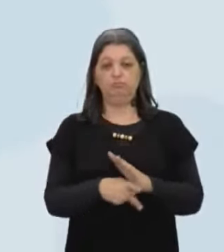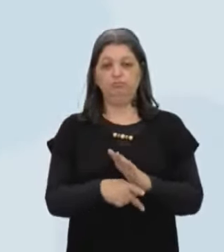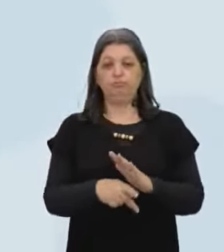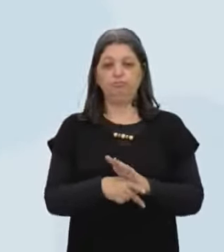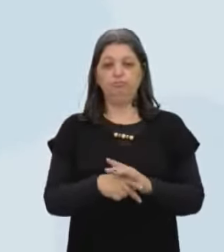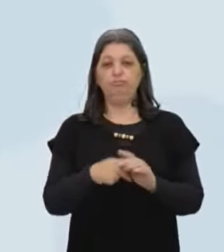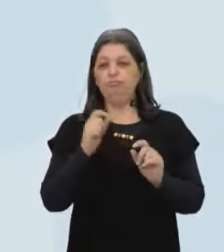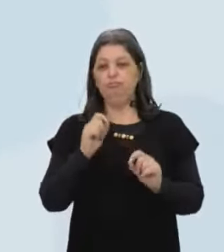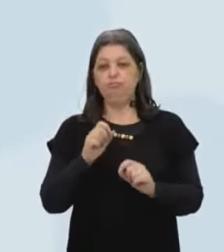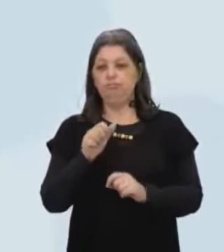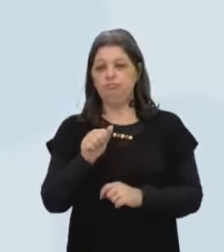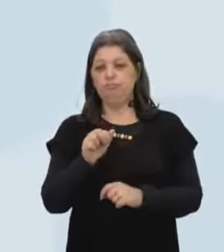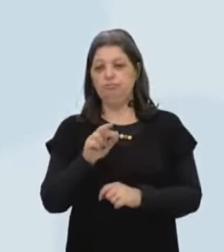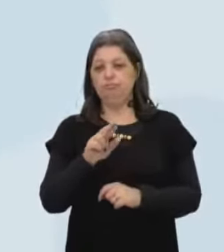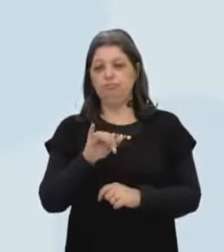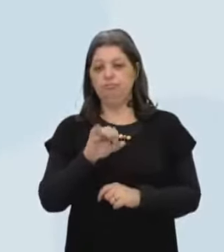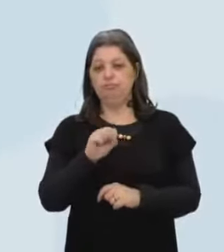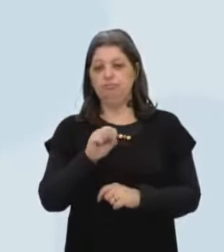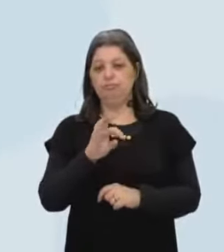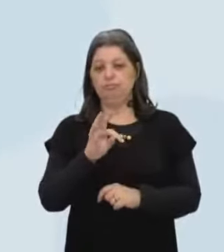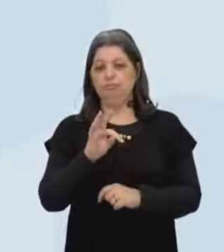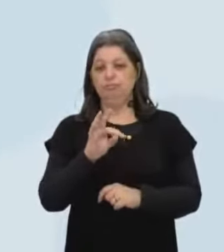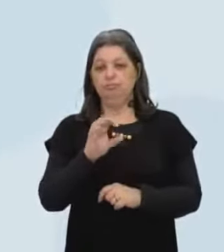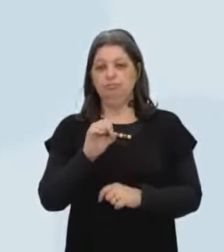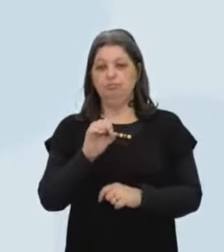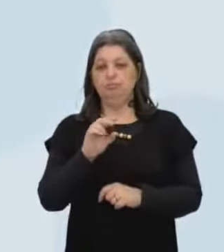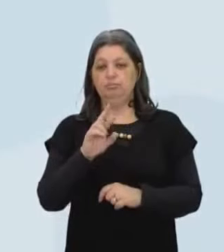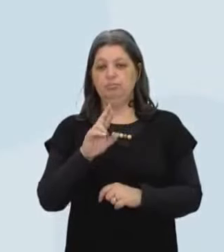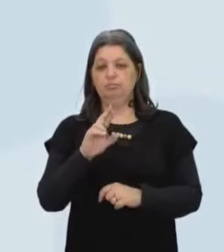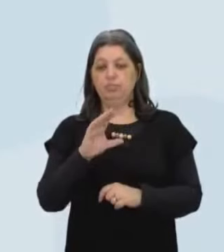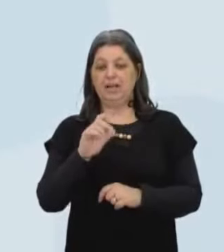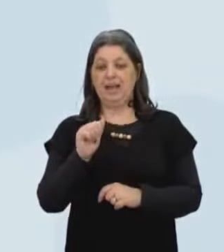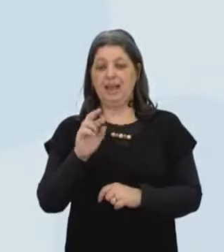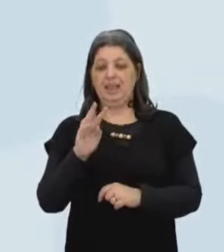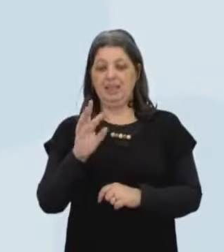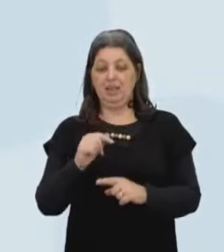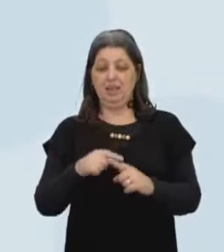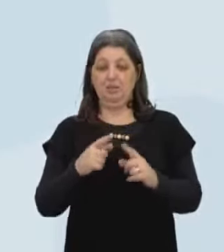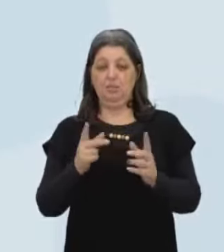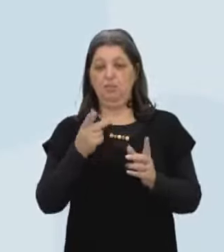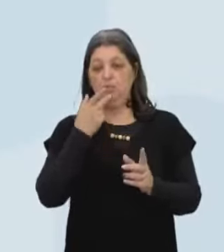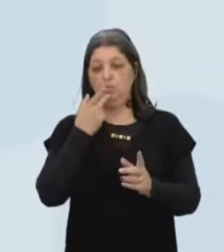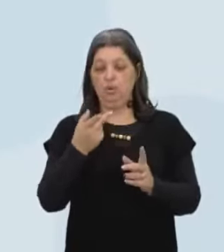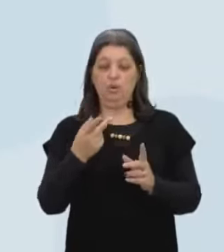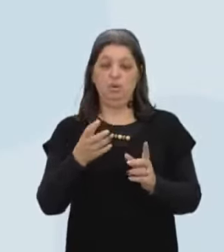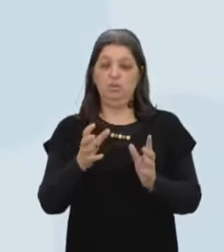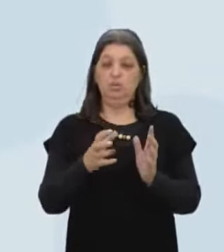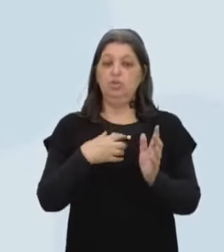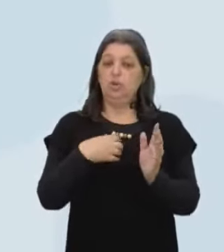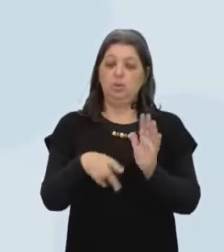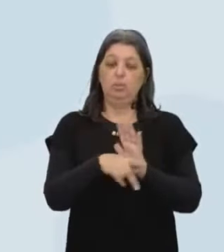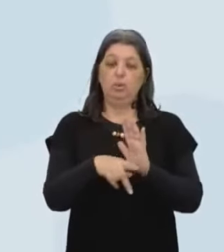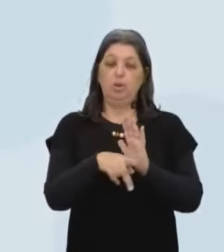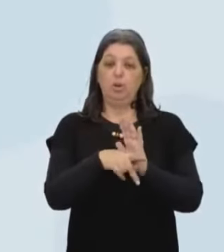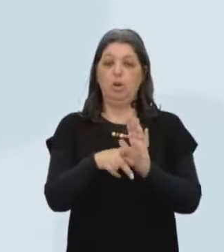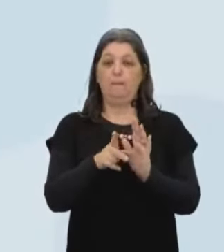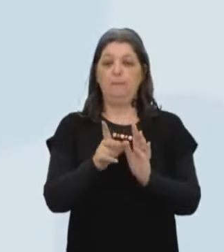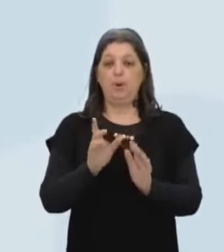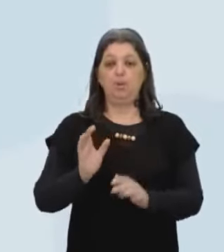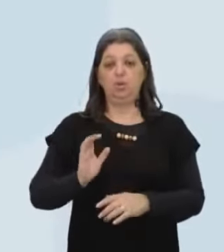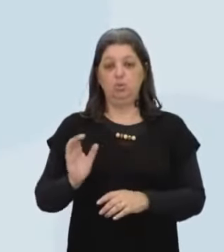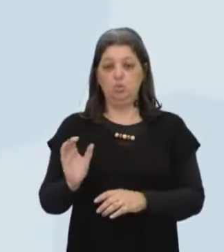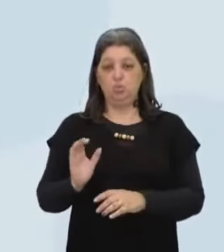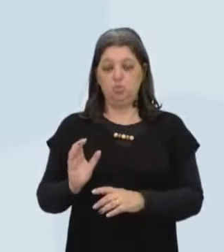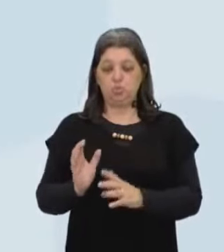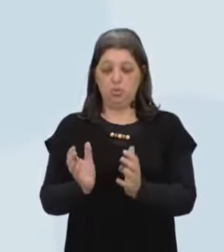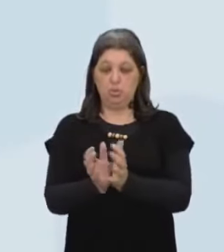Aristocrata É a forma de você falar Nobreza No século XIX Então o que acontece Até a